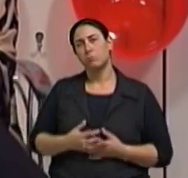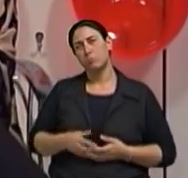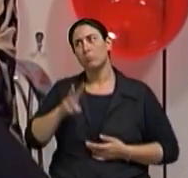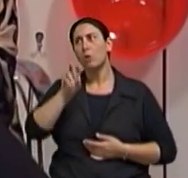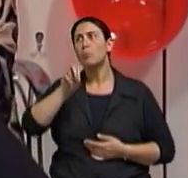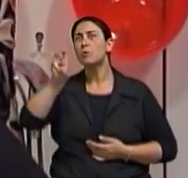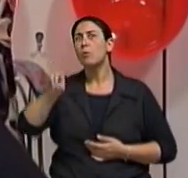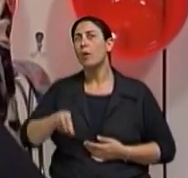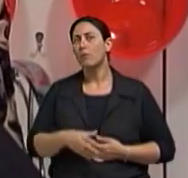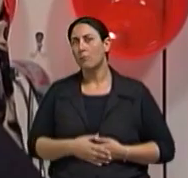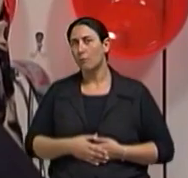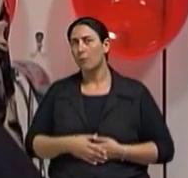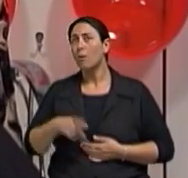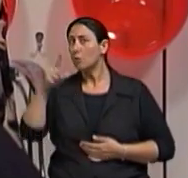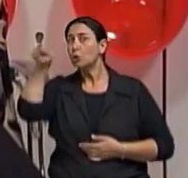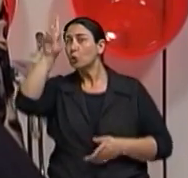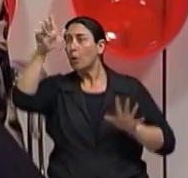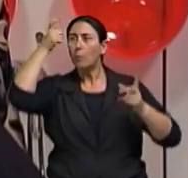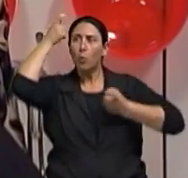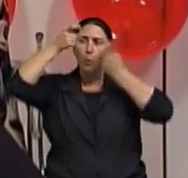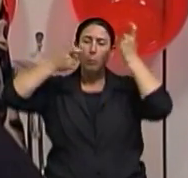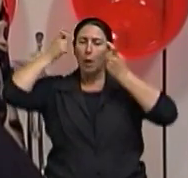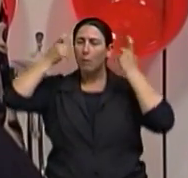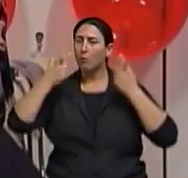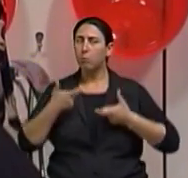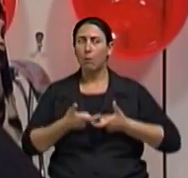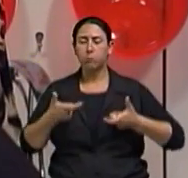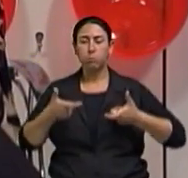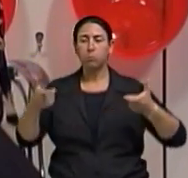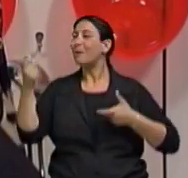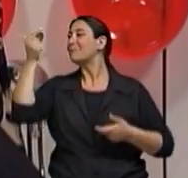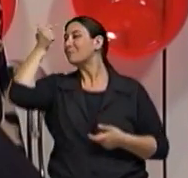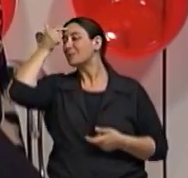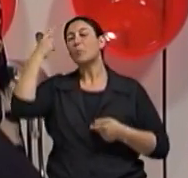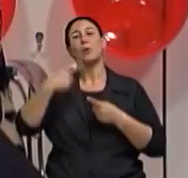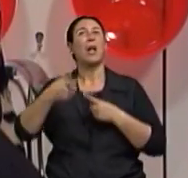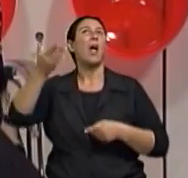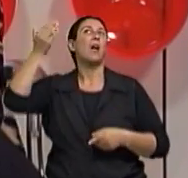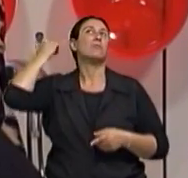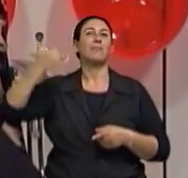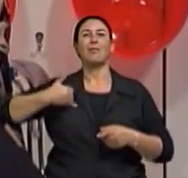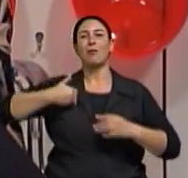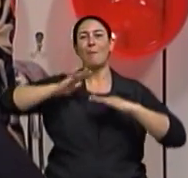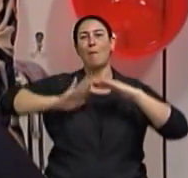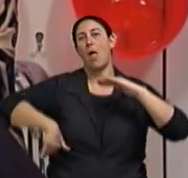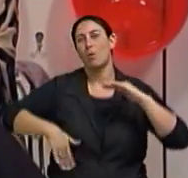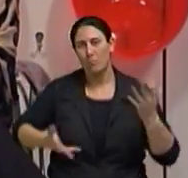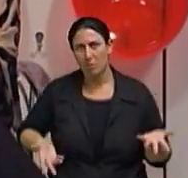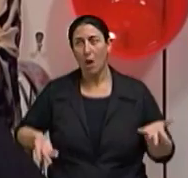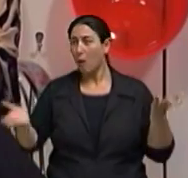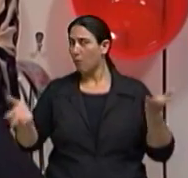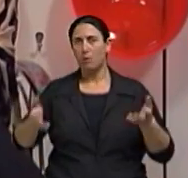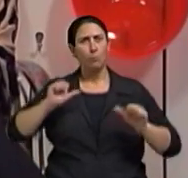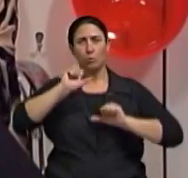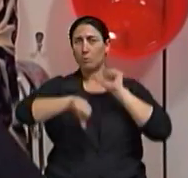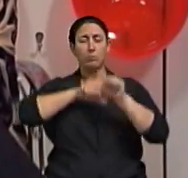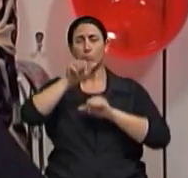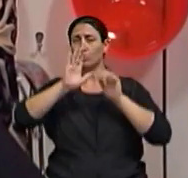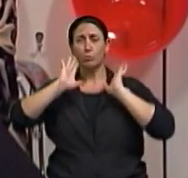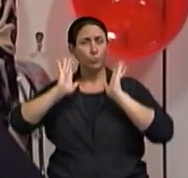2050 quando a pirâmide vai estar completamente invertida, que já começou agora a inverter? Nós nascemos,